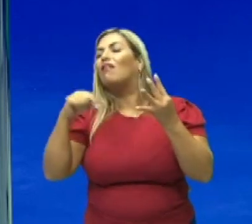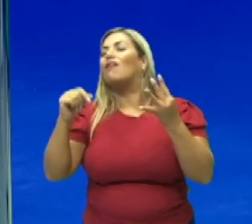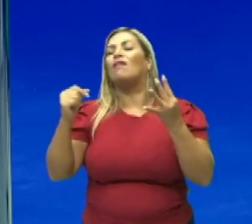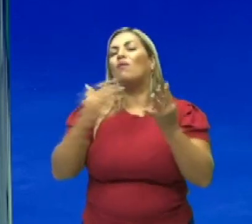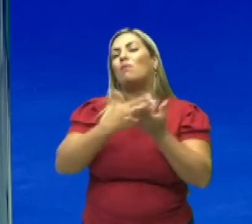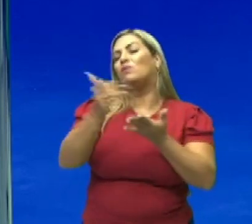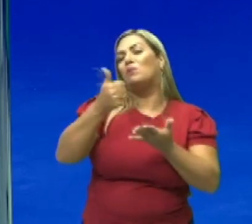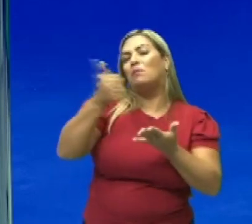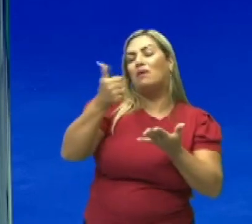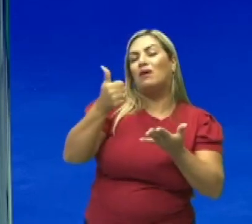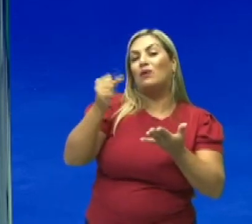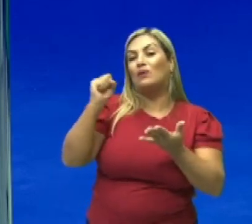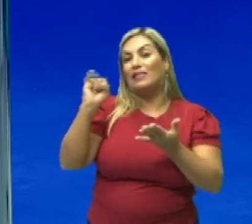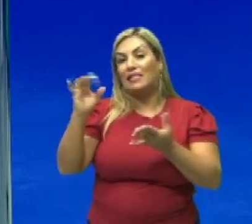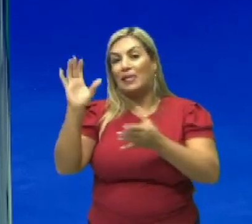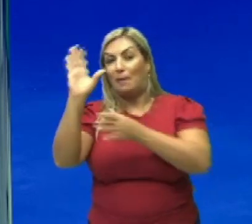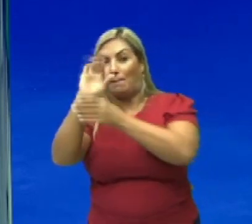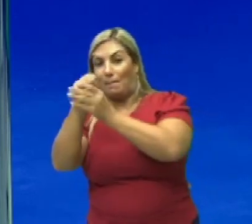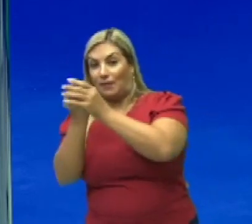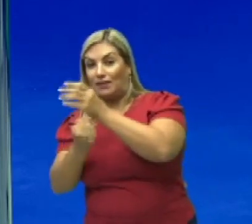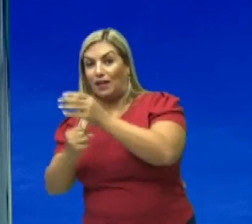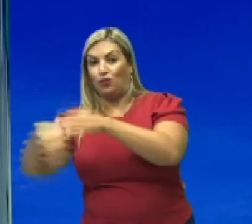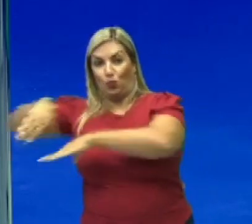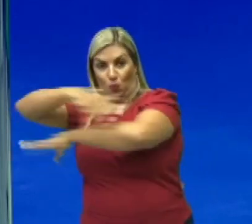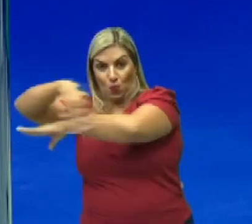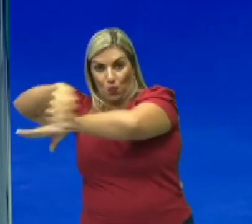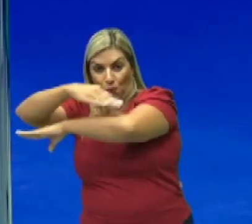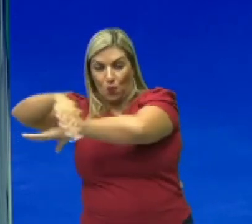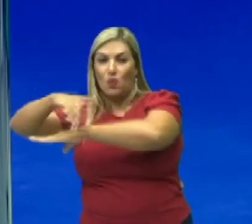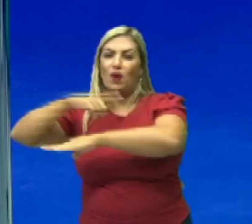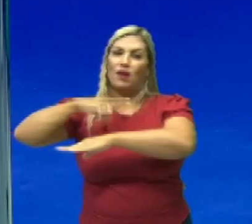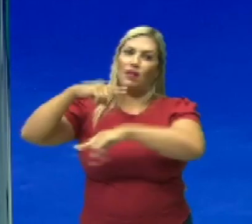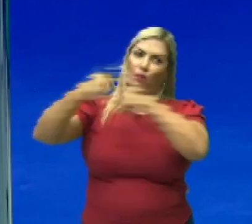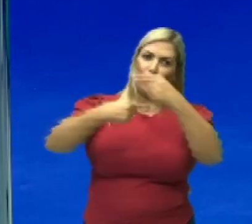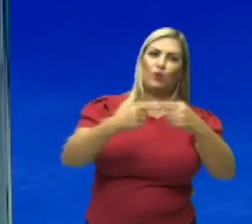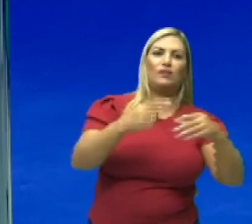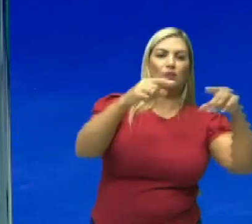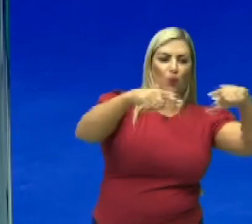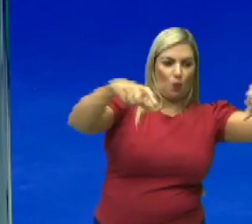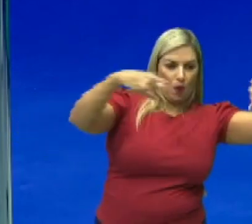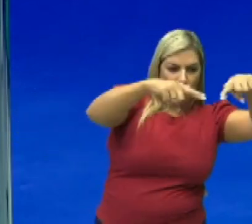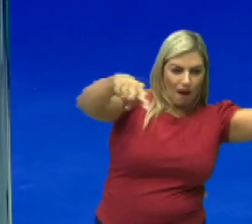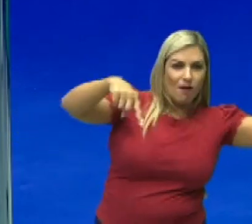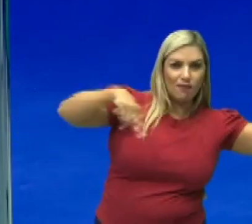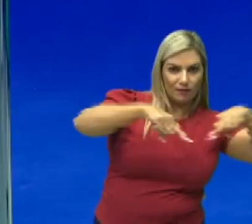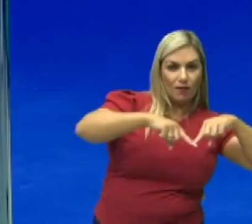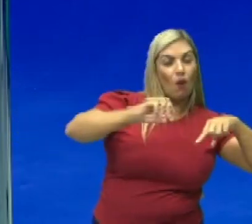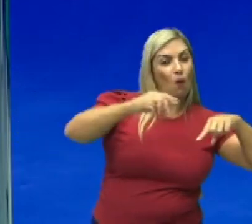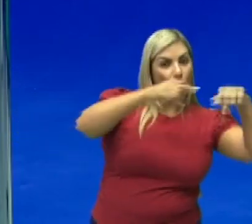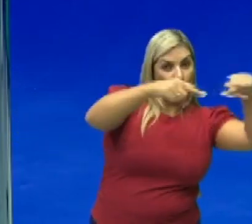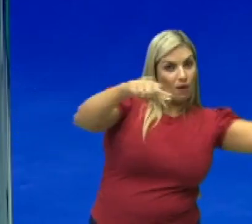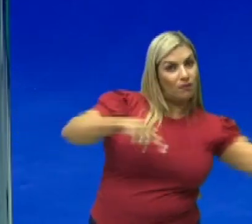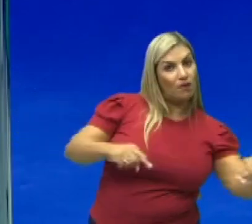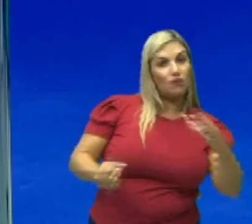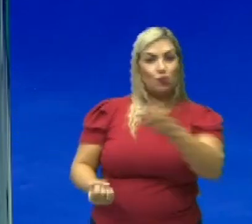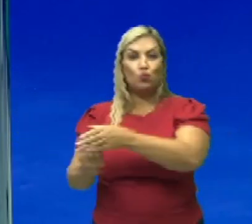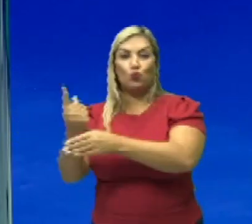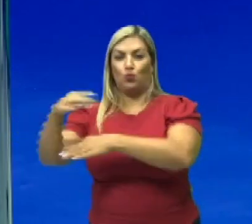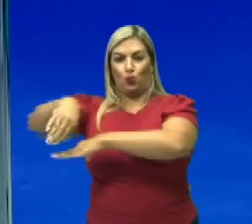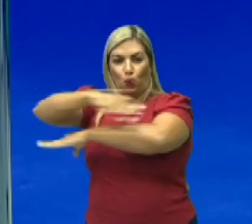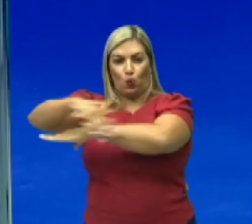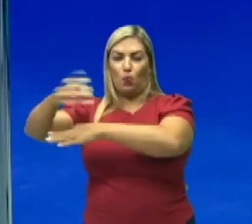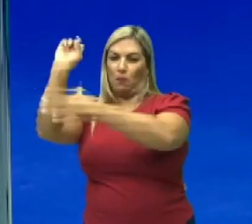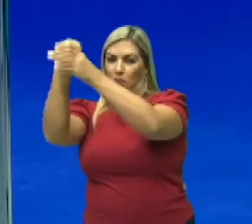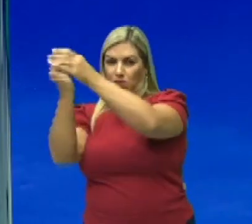começou primeiro. Se foi o basquete de rua que gerou o basquete de quadra ou se o basquete de quadra gerou o basquete de